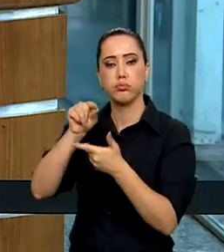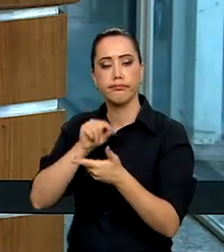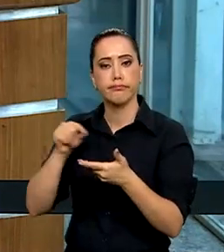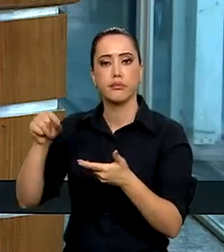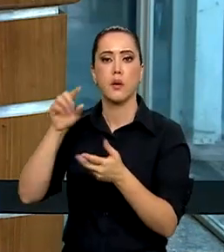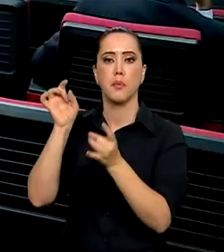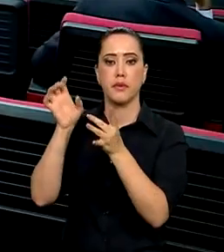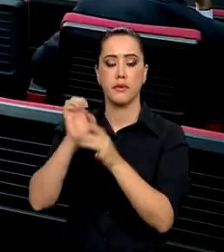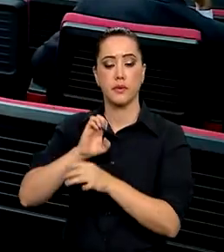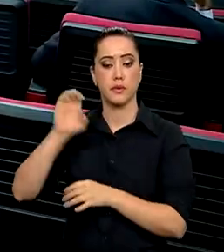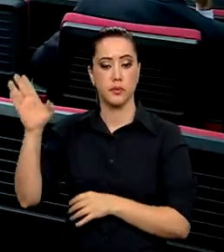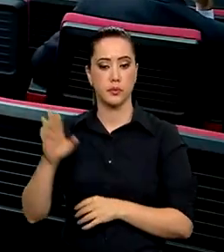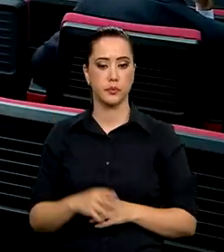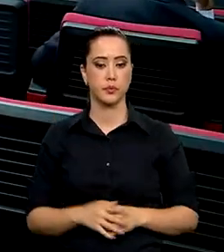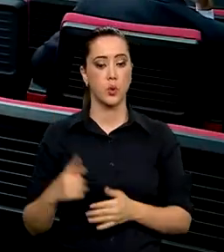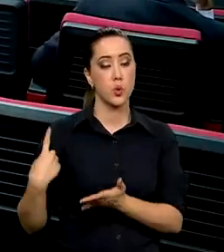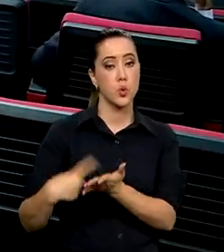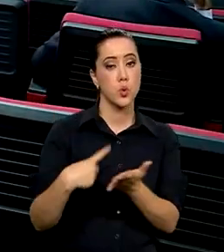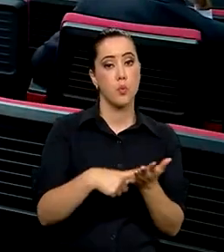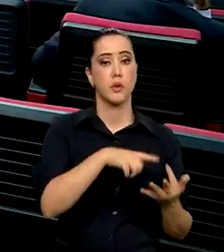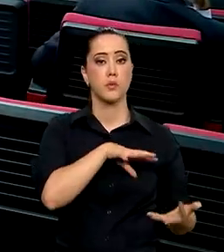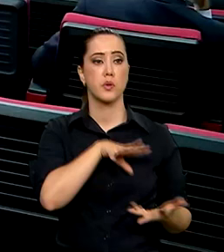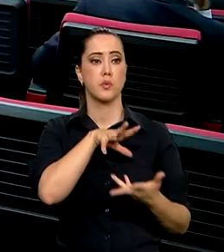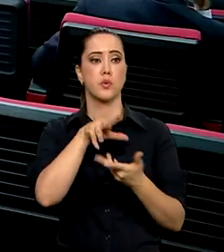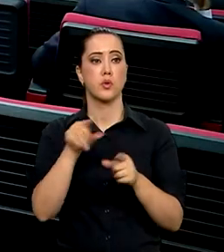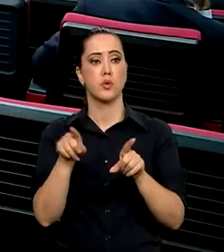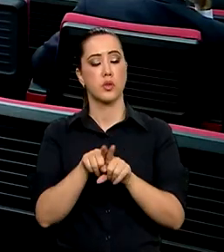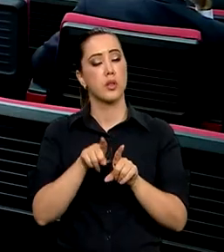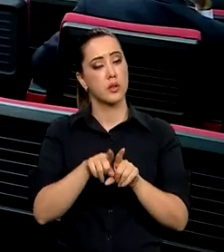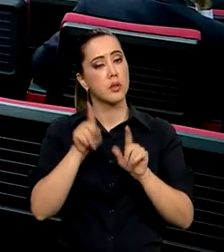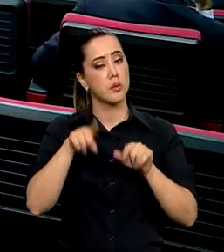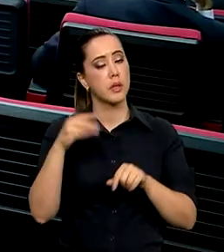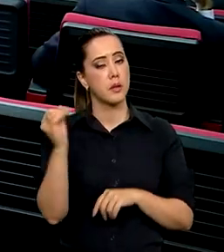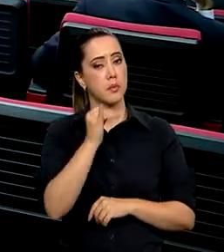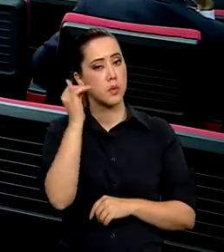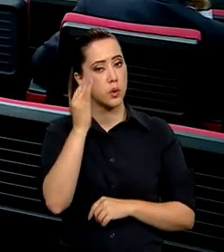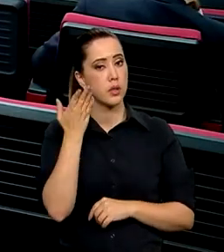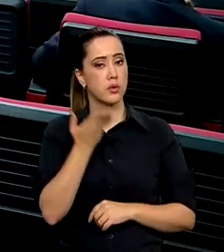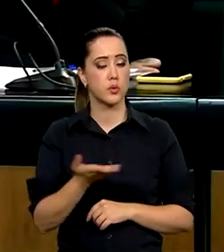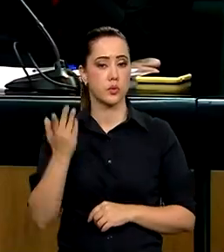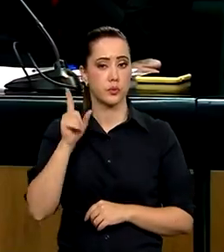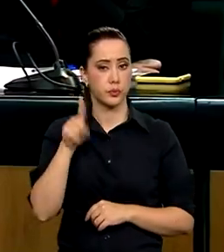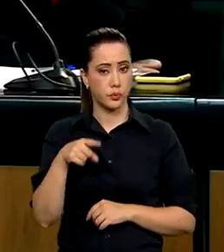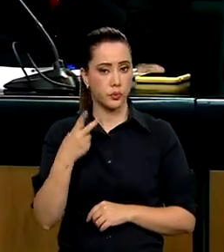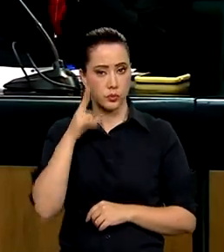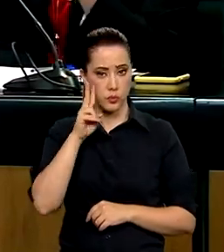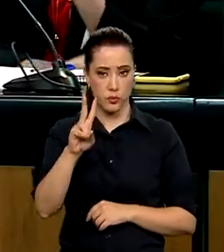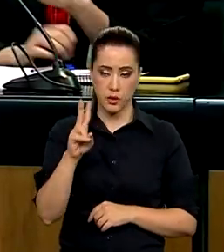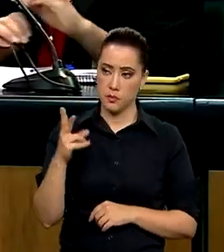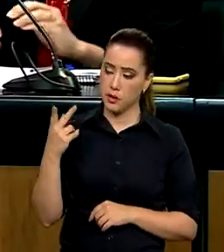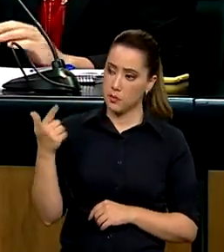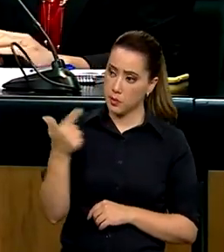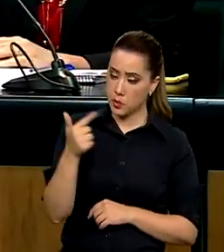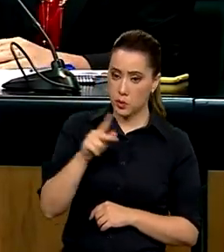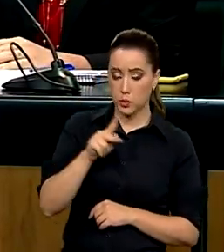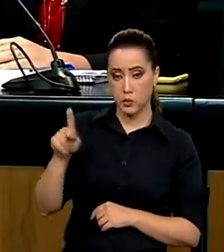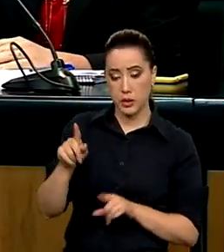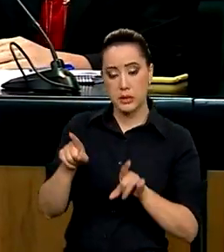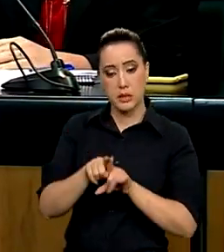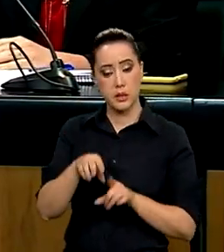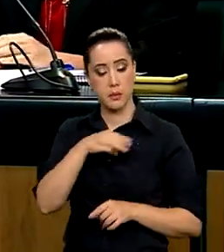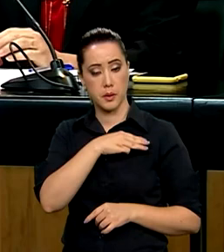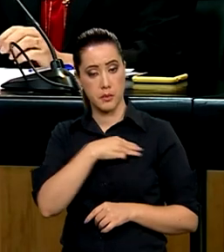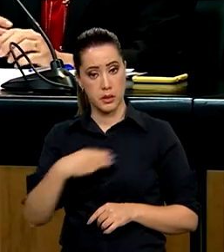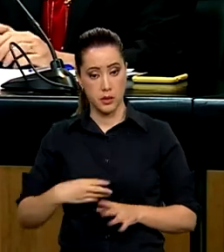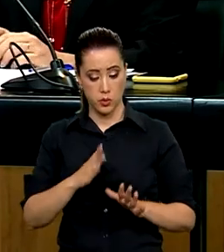serviços. Os acordos internacionais também são considerados fundamentais pelo vice-presidente e ministro do